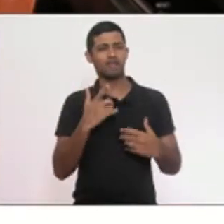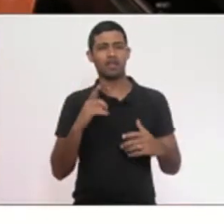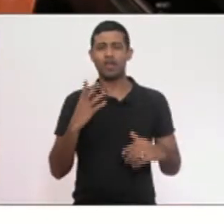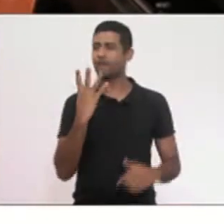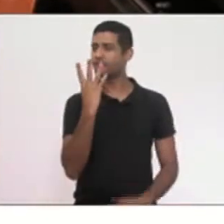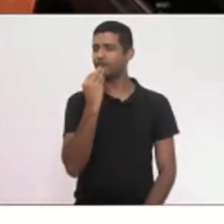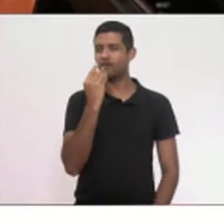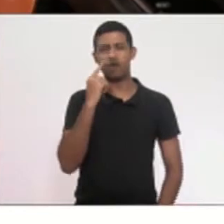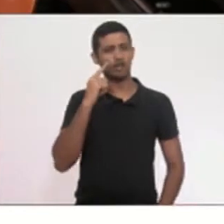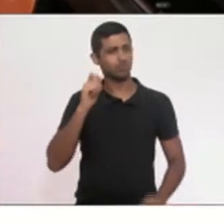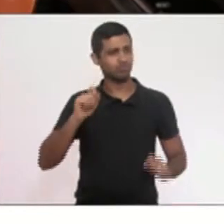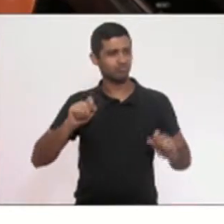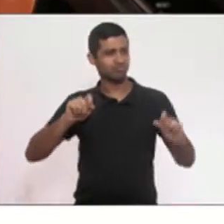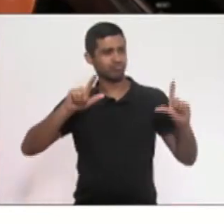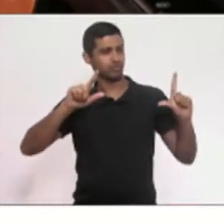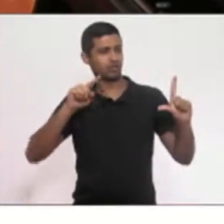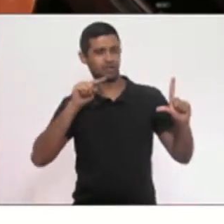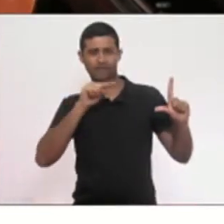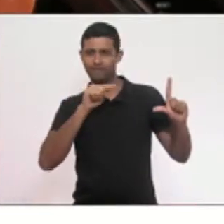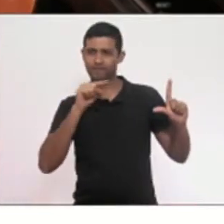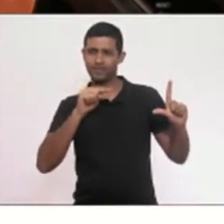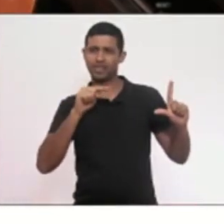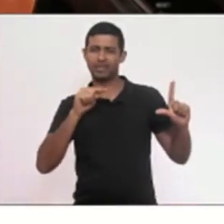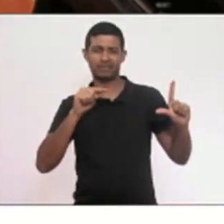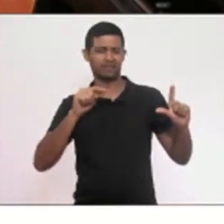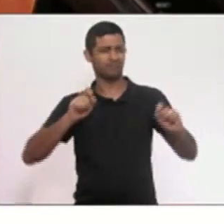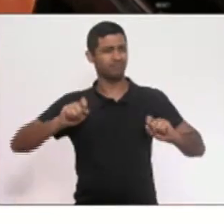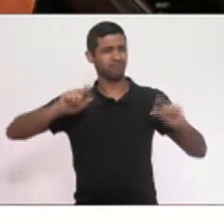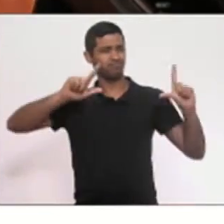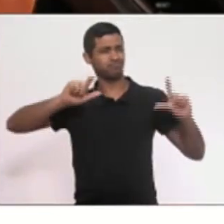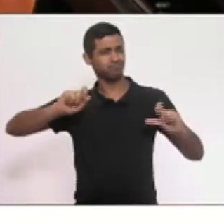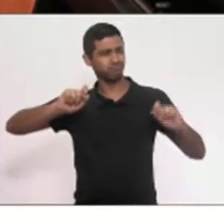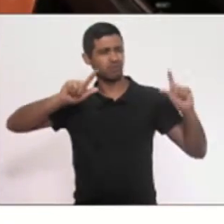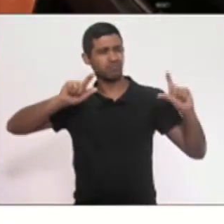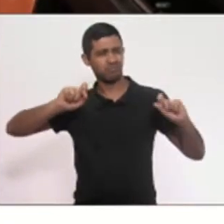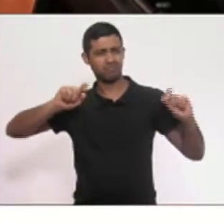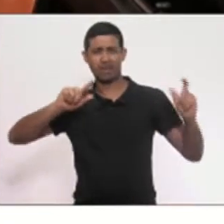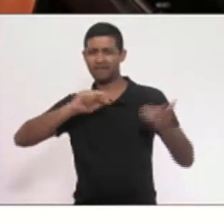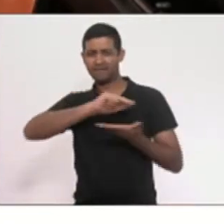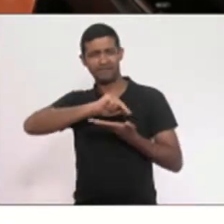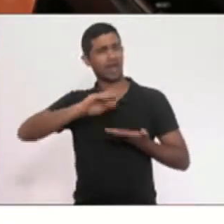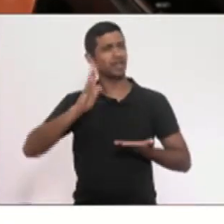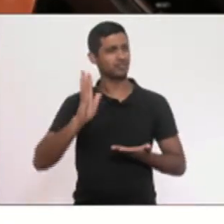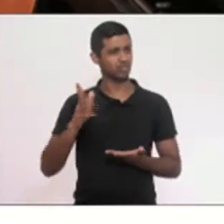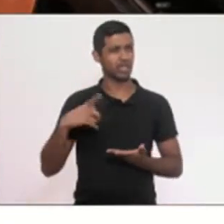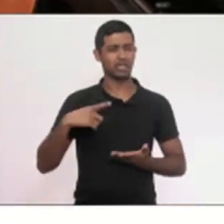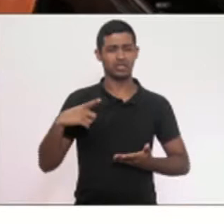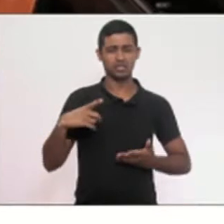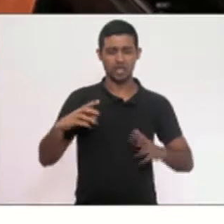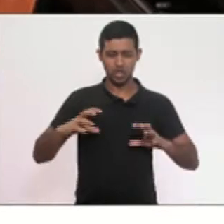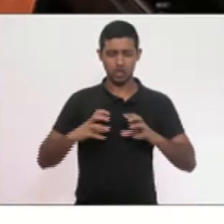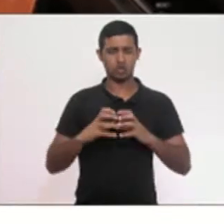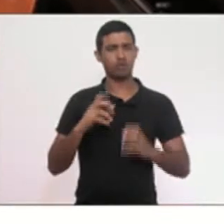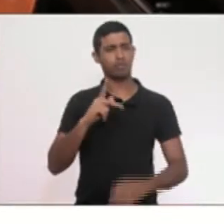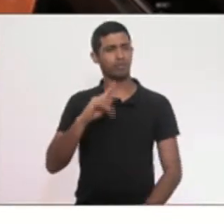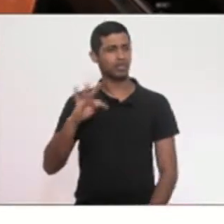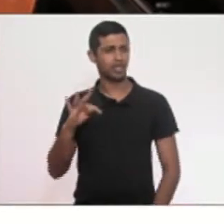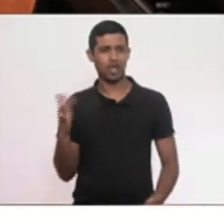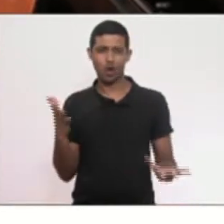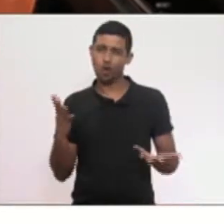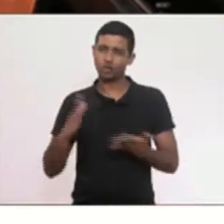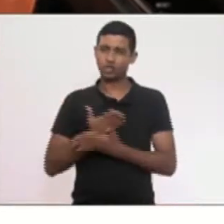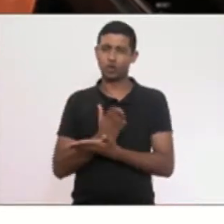eles repaginaram uma fotografia que já foi ao ar várias vezes. A turma do PT, alguns que estão em cana hoje abraçadinhos,